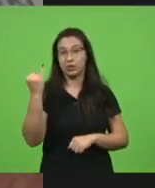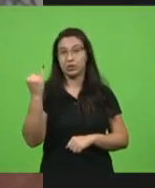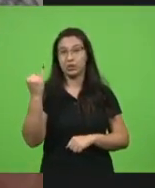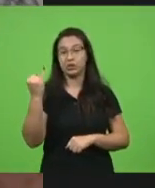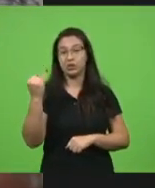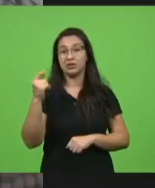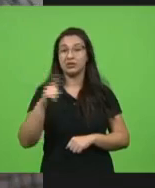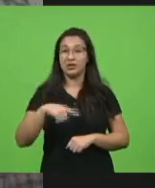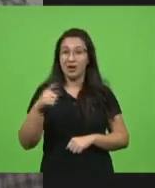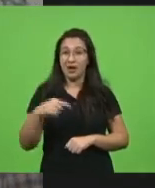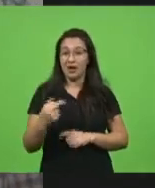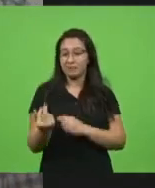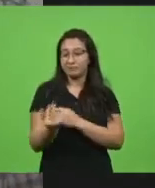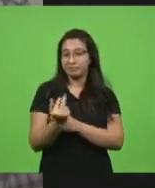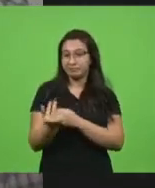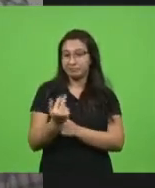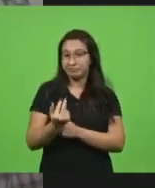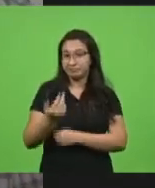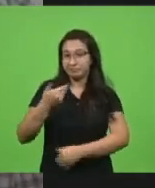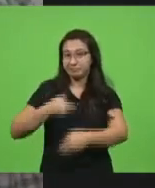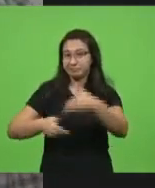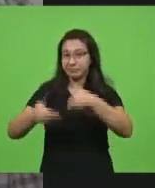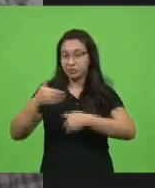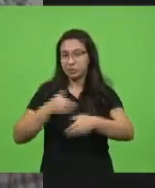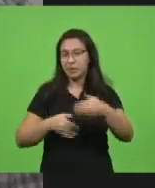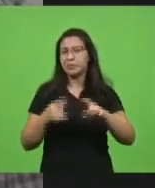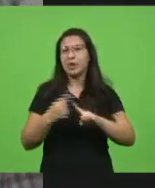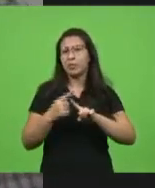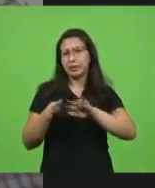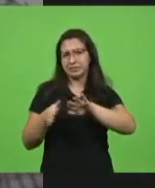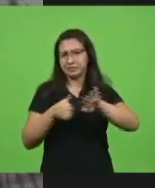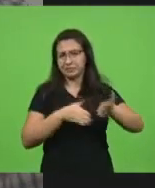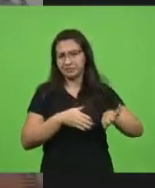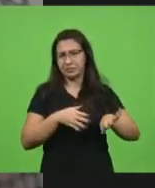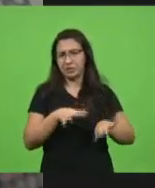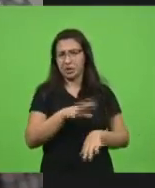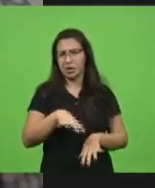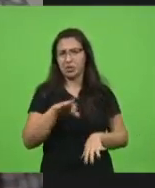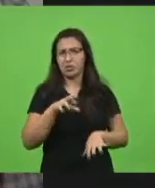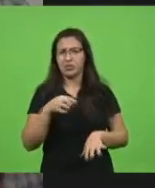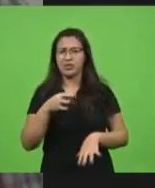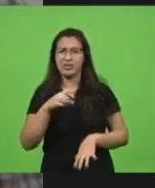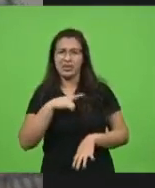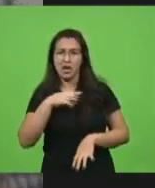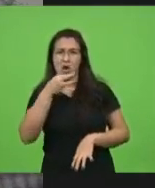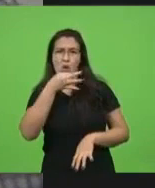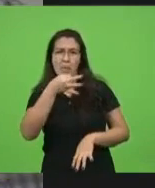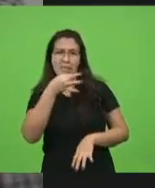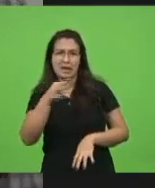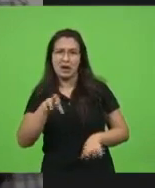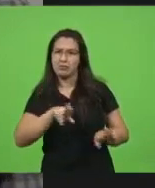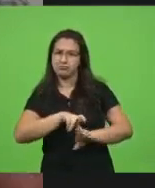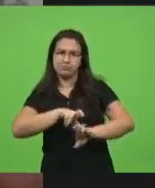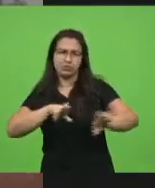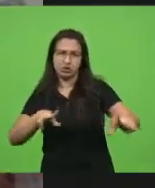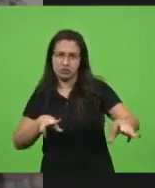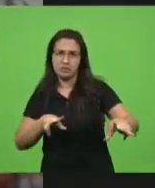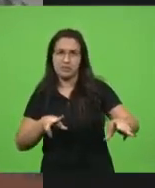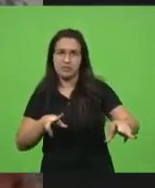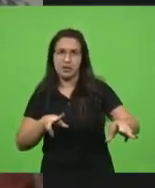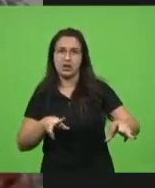proteger. Quando nós temos opiniões que divergem muito e que não